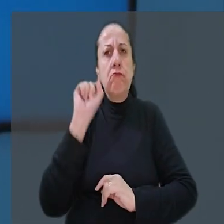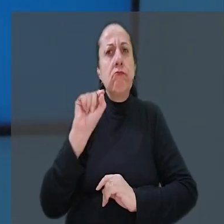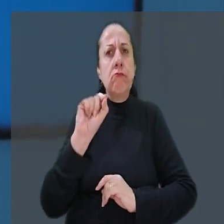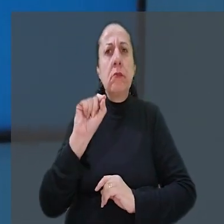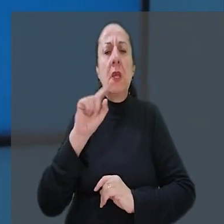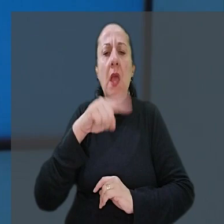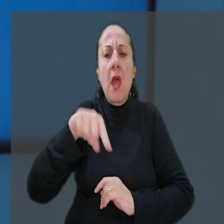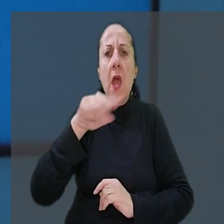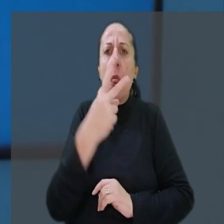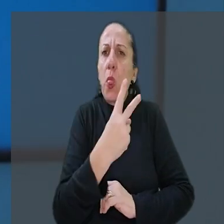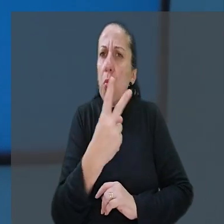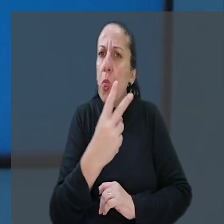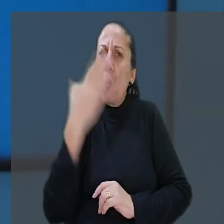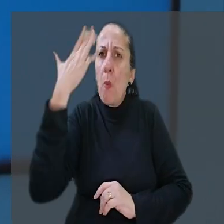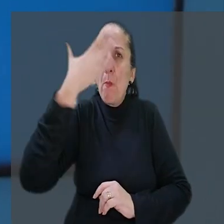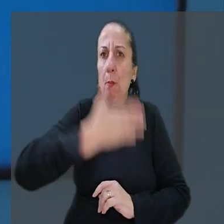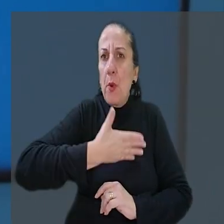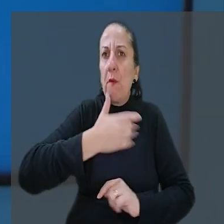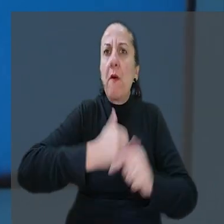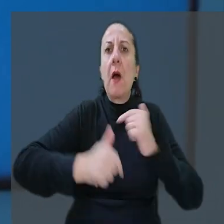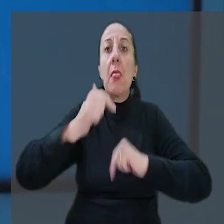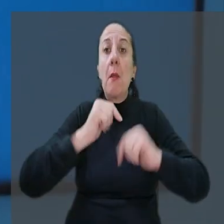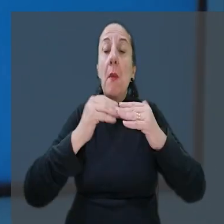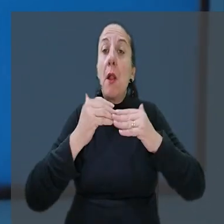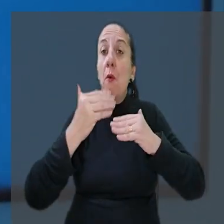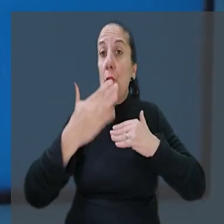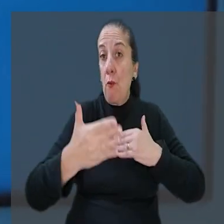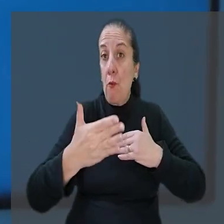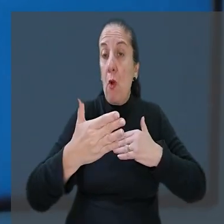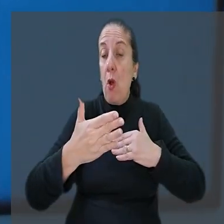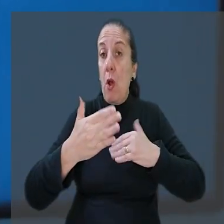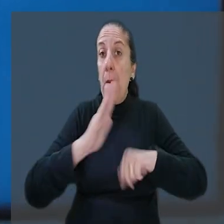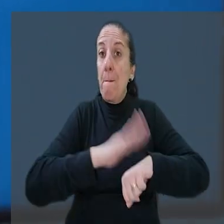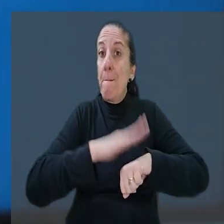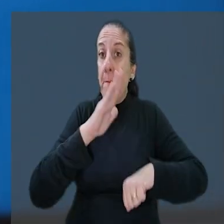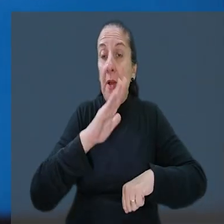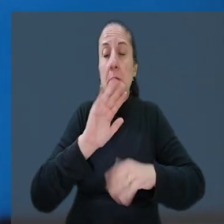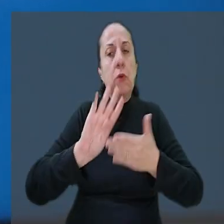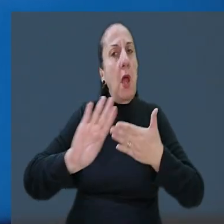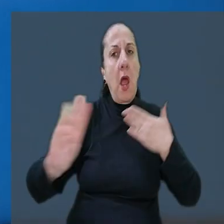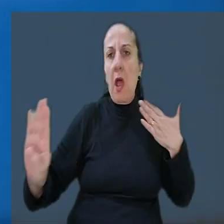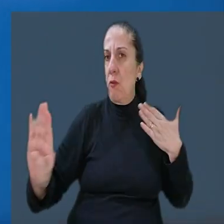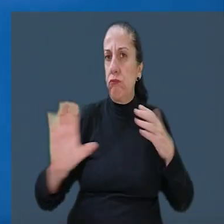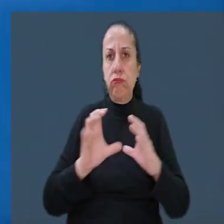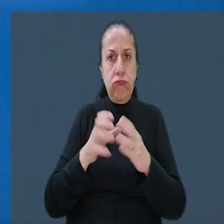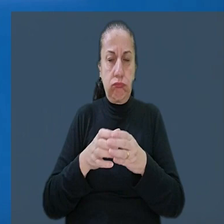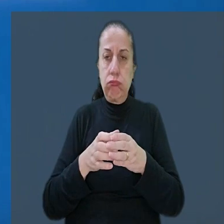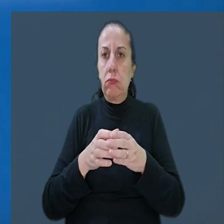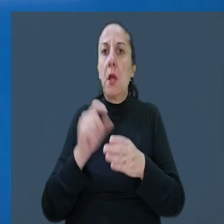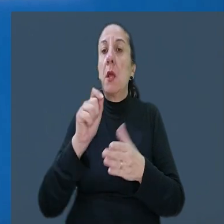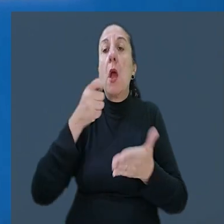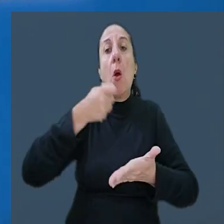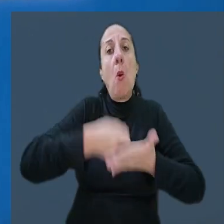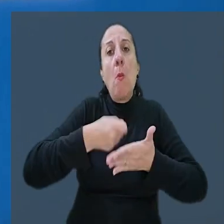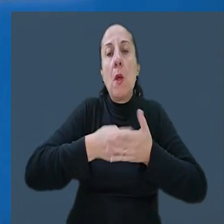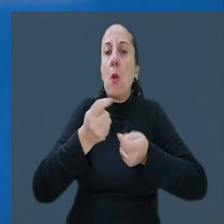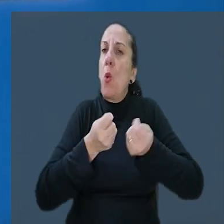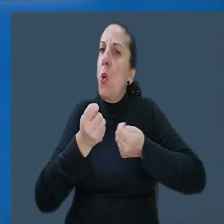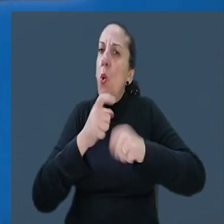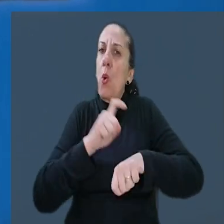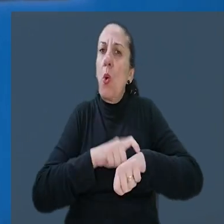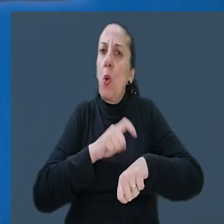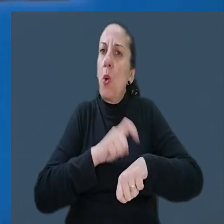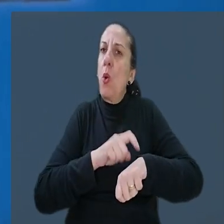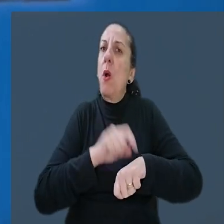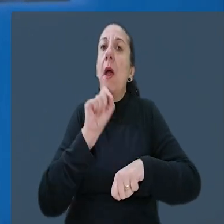entendimento de que cabia a elas comprovar a jornada extraordinária foi afastado pela turma, que declarou que a obrigação de